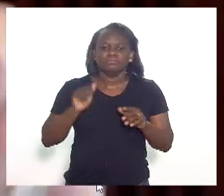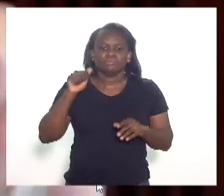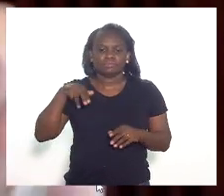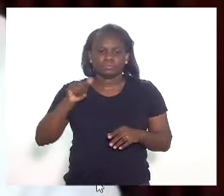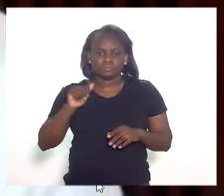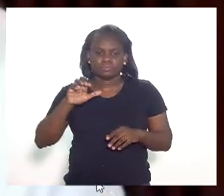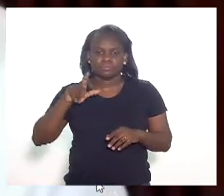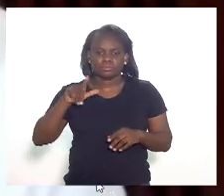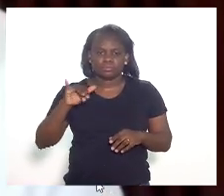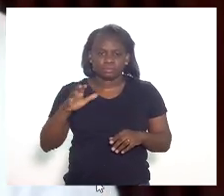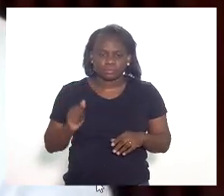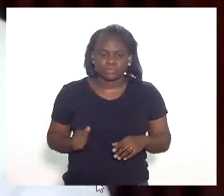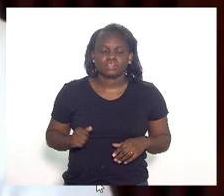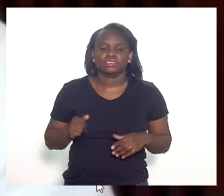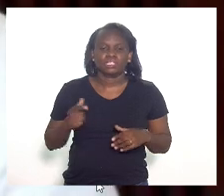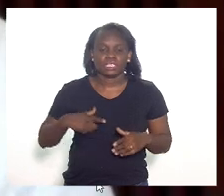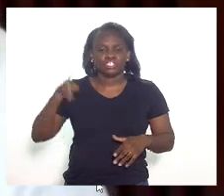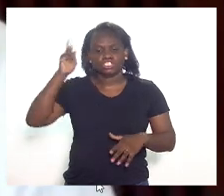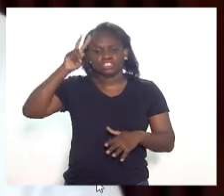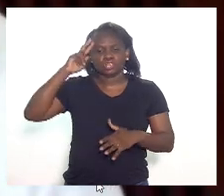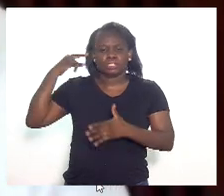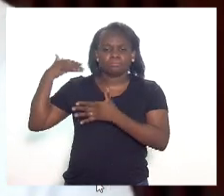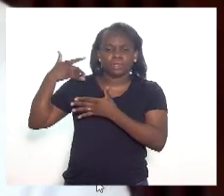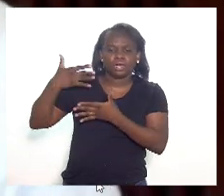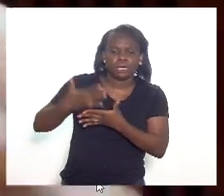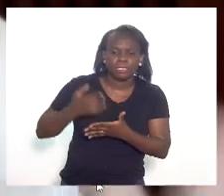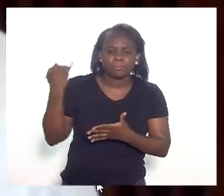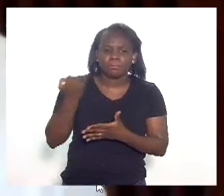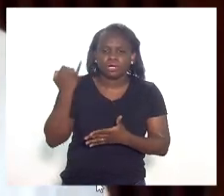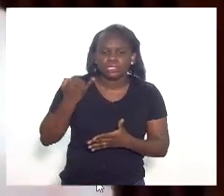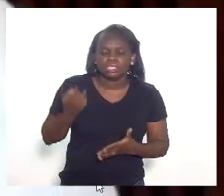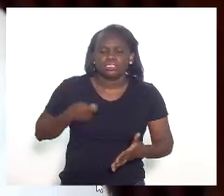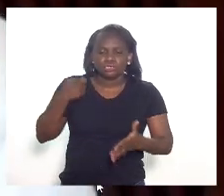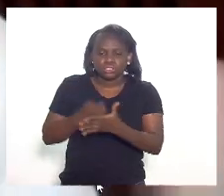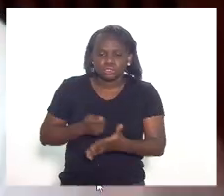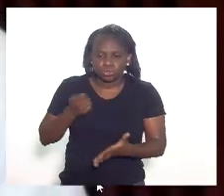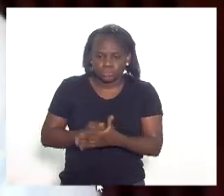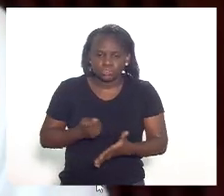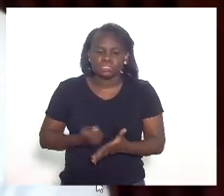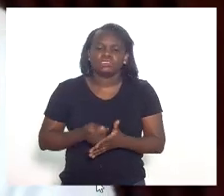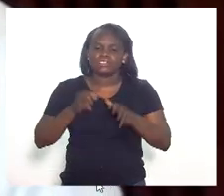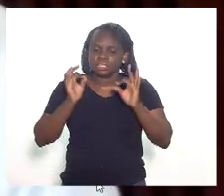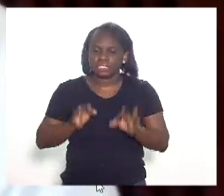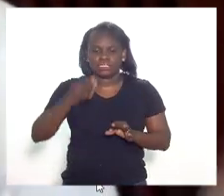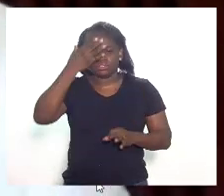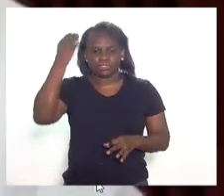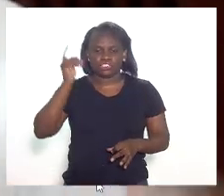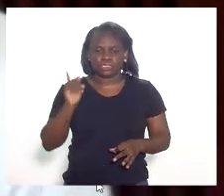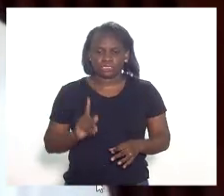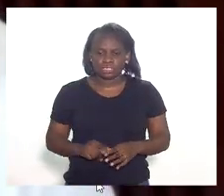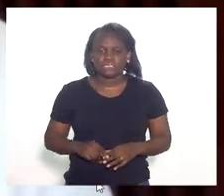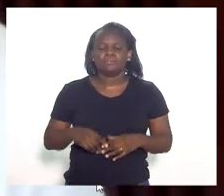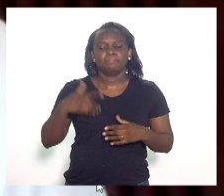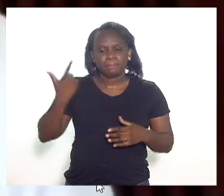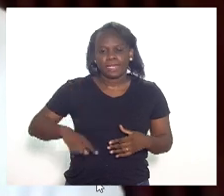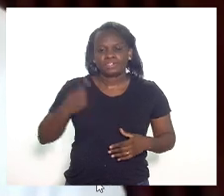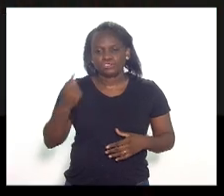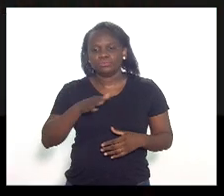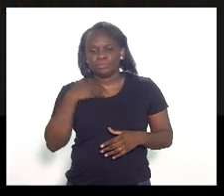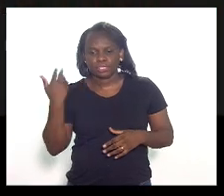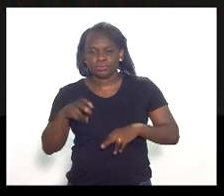Cláudia, que deixa um legado importantíssimo na luta, deixou um legado e eu certamente não será esquecido. Mais uma vítima